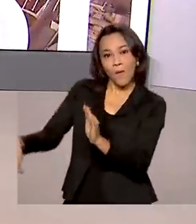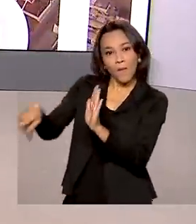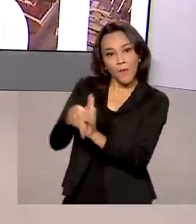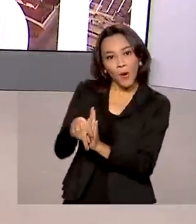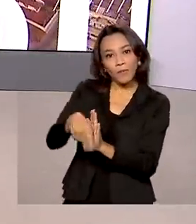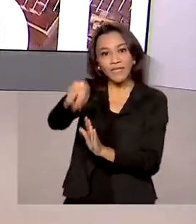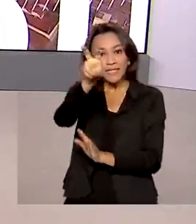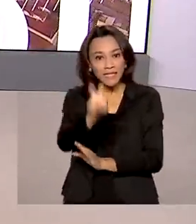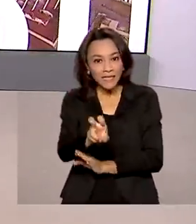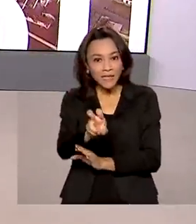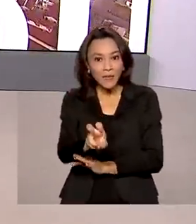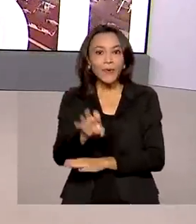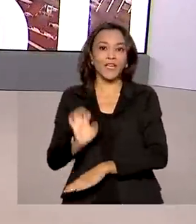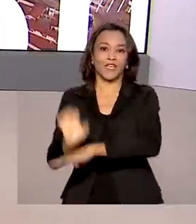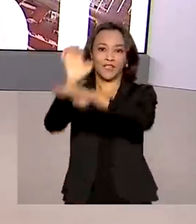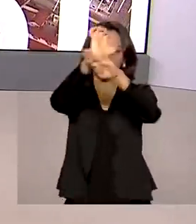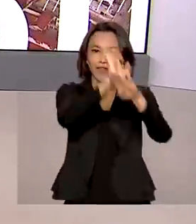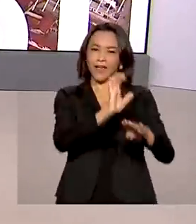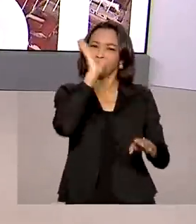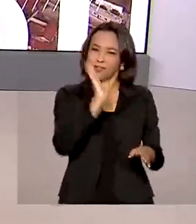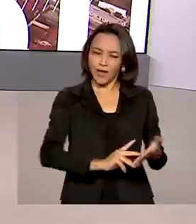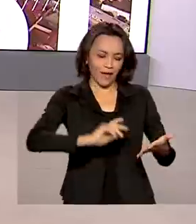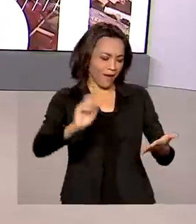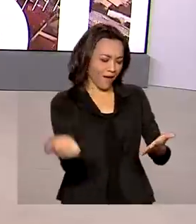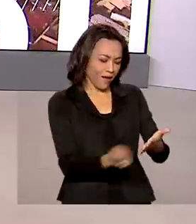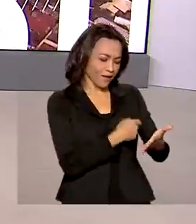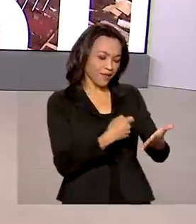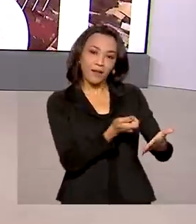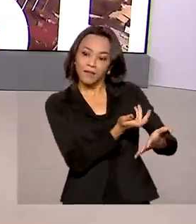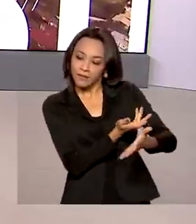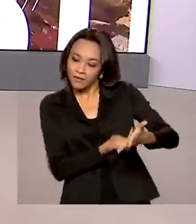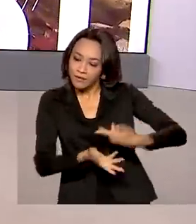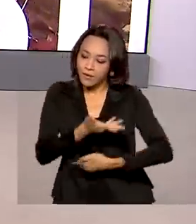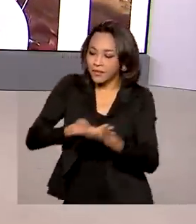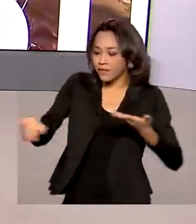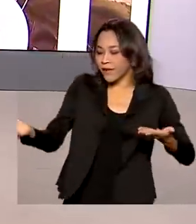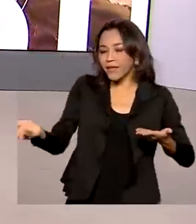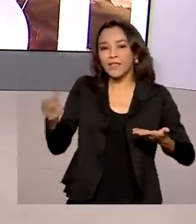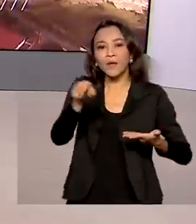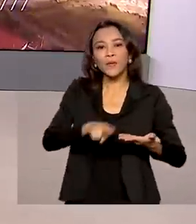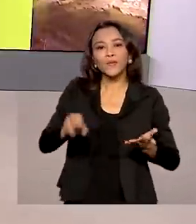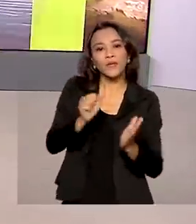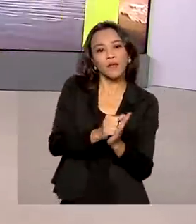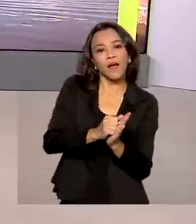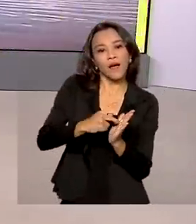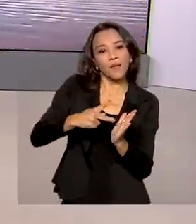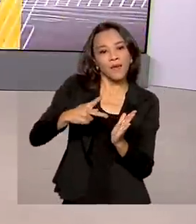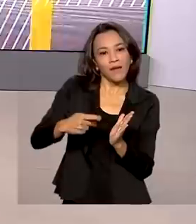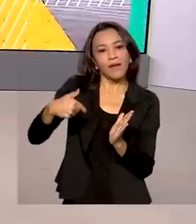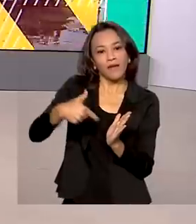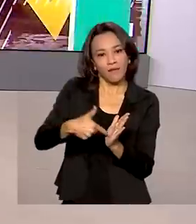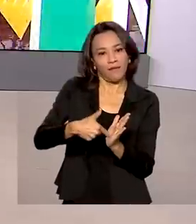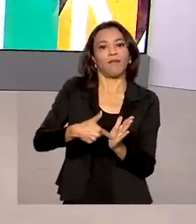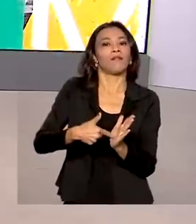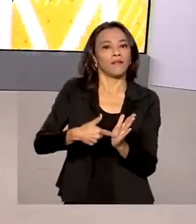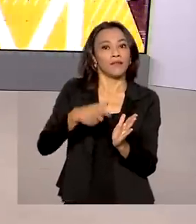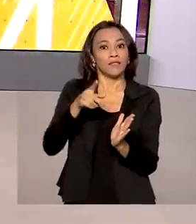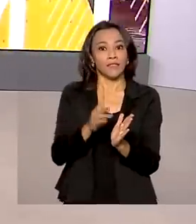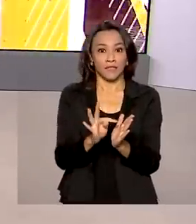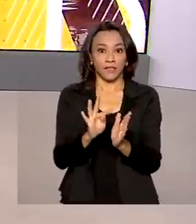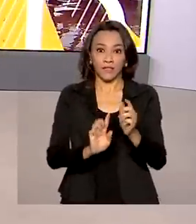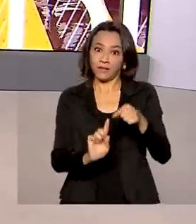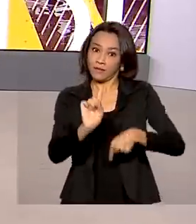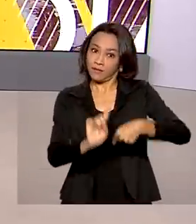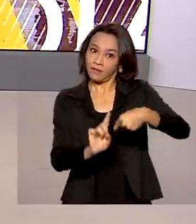cinco estados já podem assinar a autorização de transferência do carro pelo aplicativo Carteira Digital de Trânsito. A